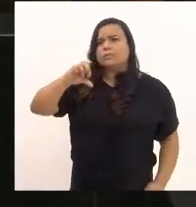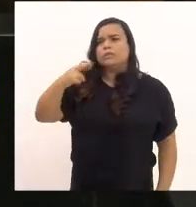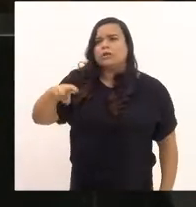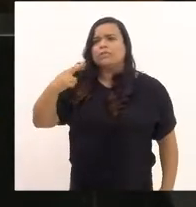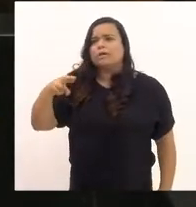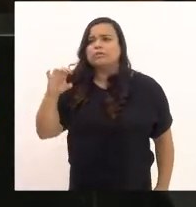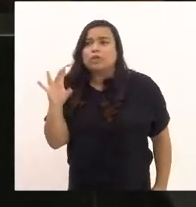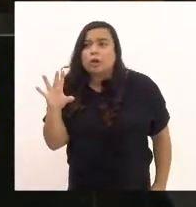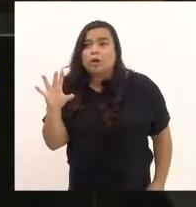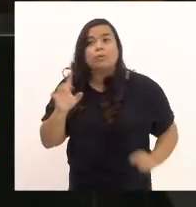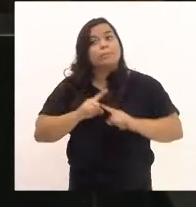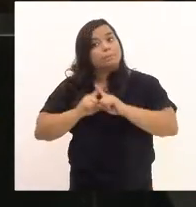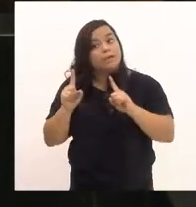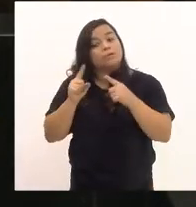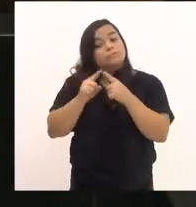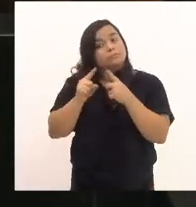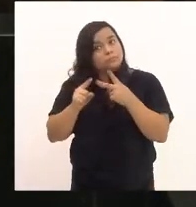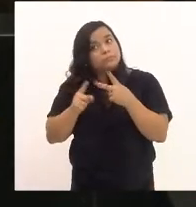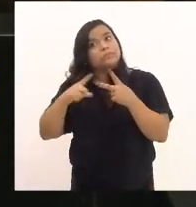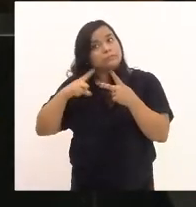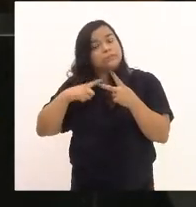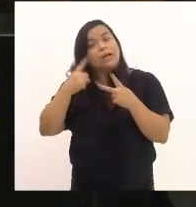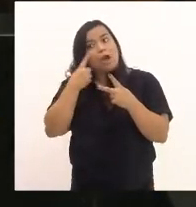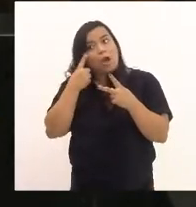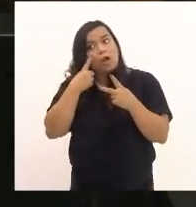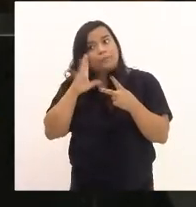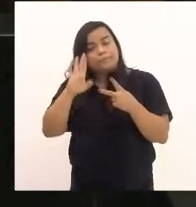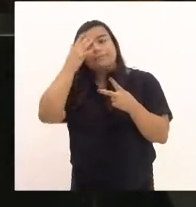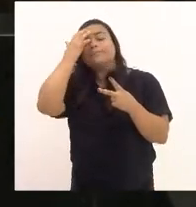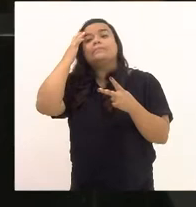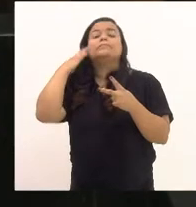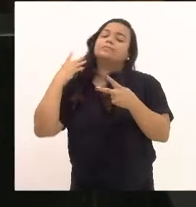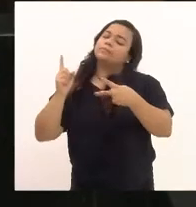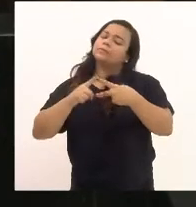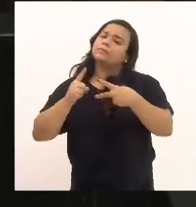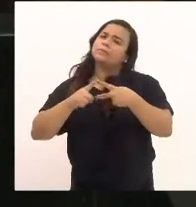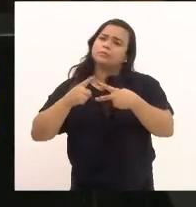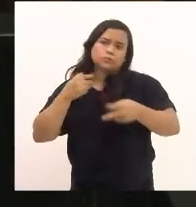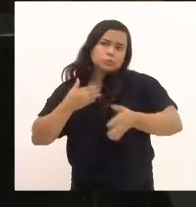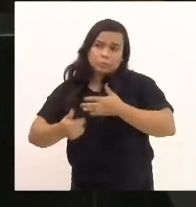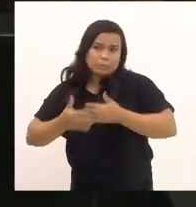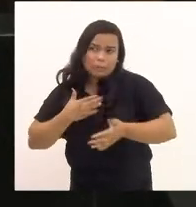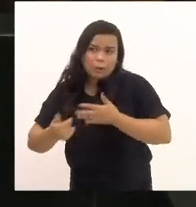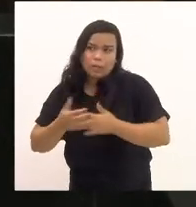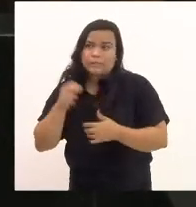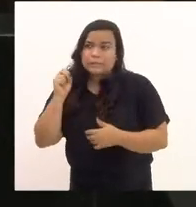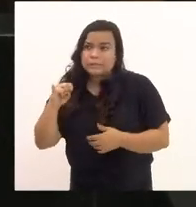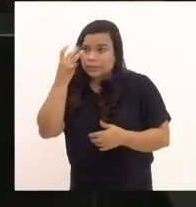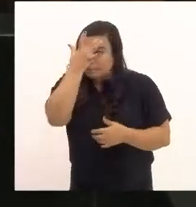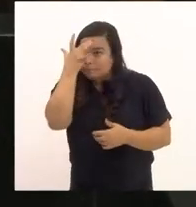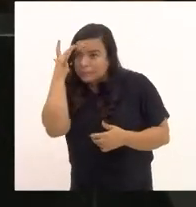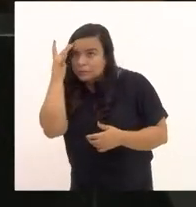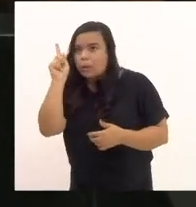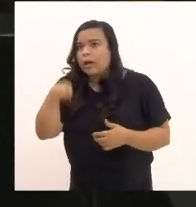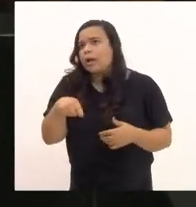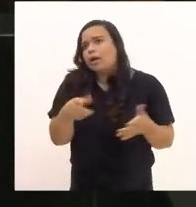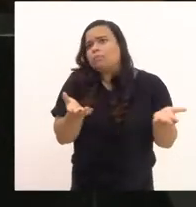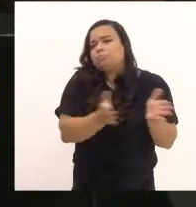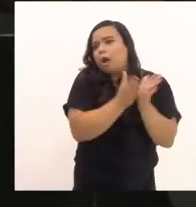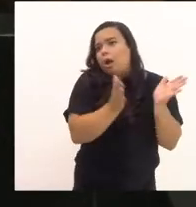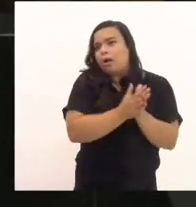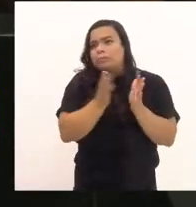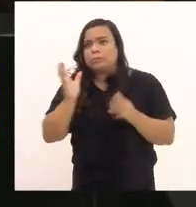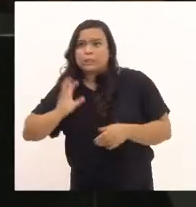questões atrás disso. primeiro, independente do poder do poder